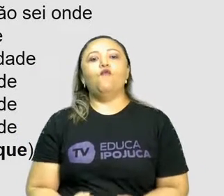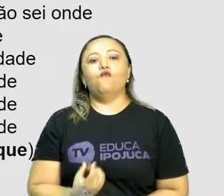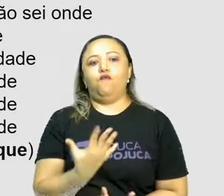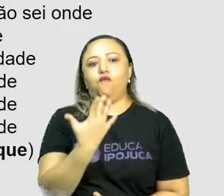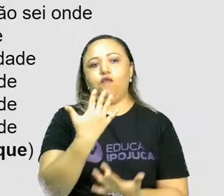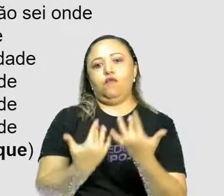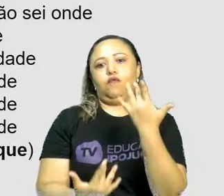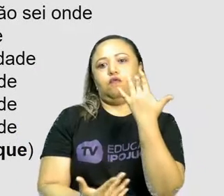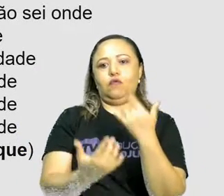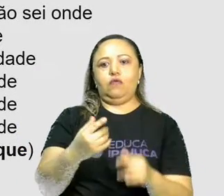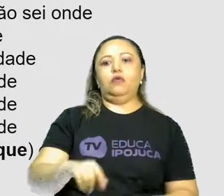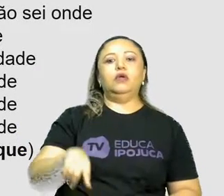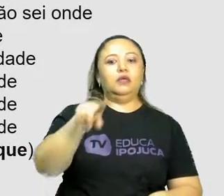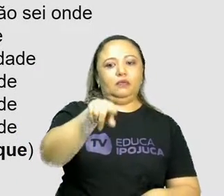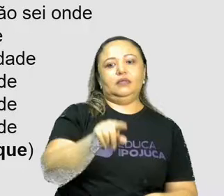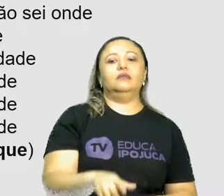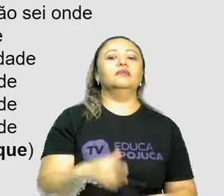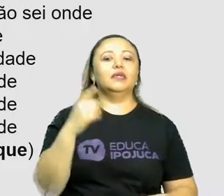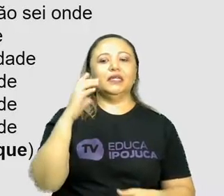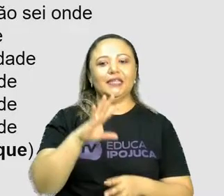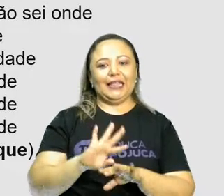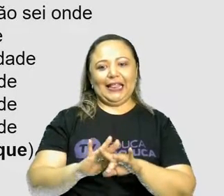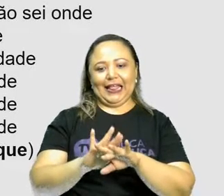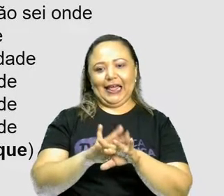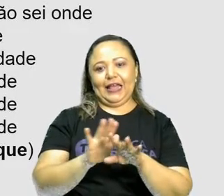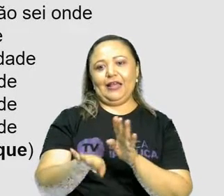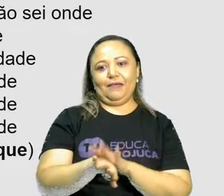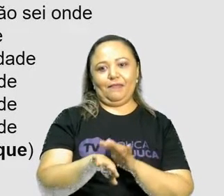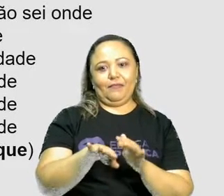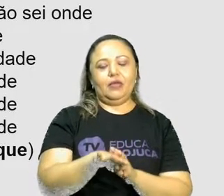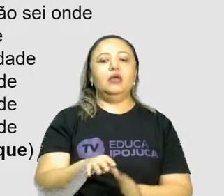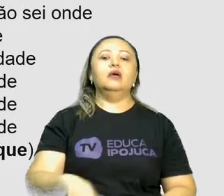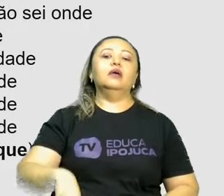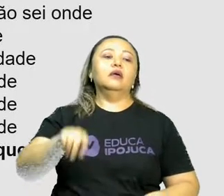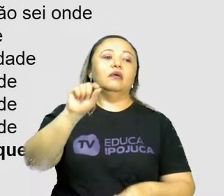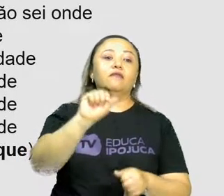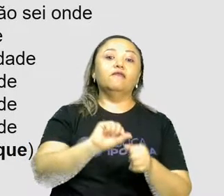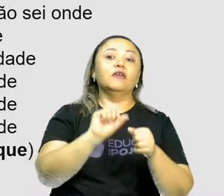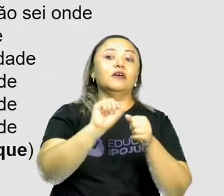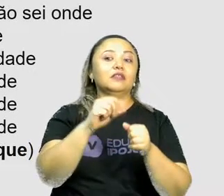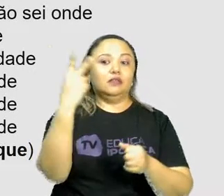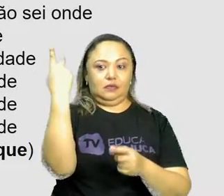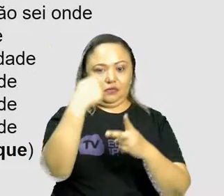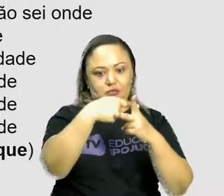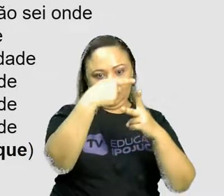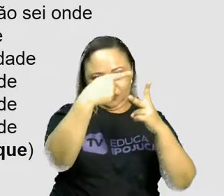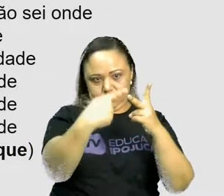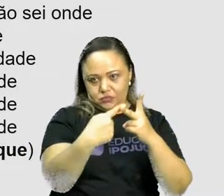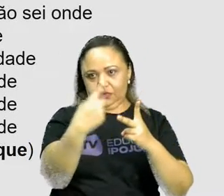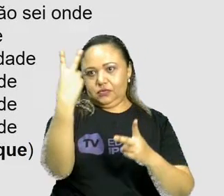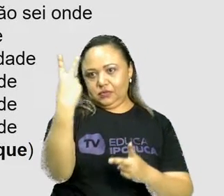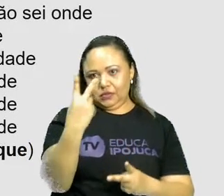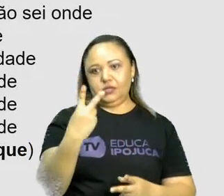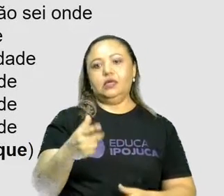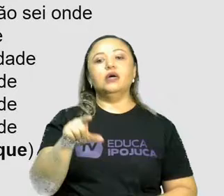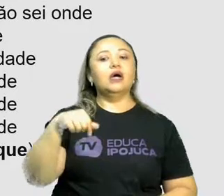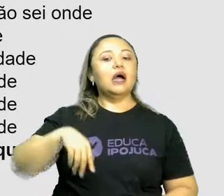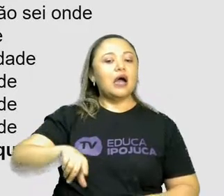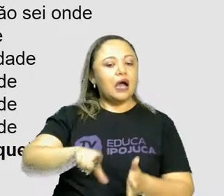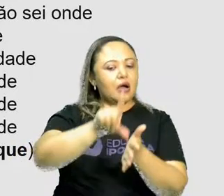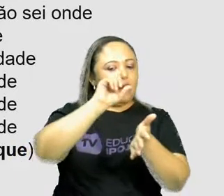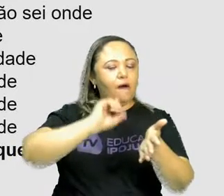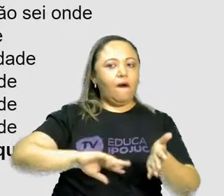Faça como eu digo, faça como eu faço. Haja duas vezes antes de pensar. Corra atrás do tempo,